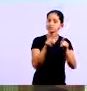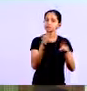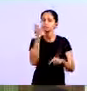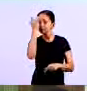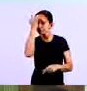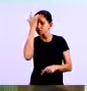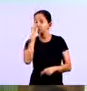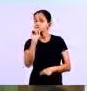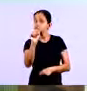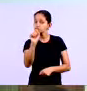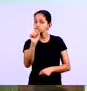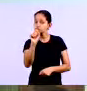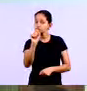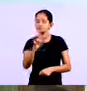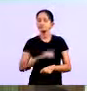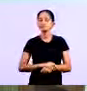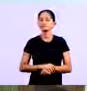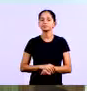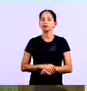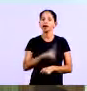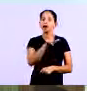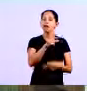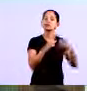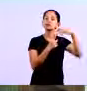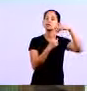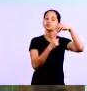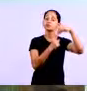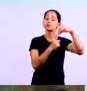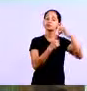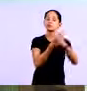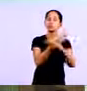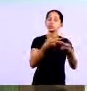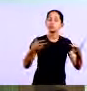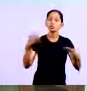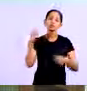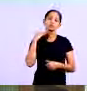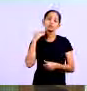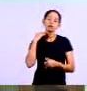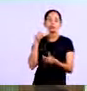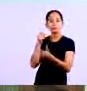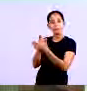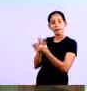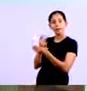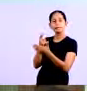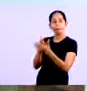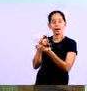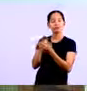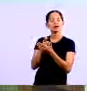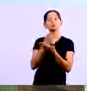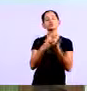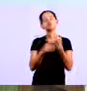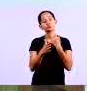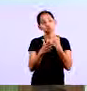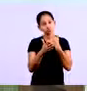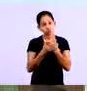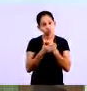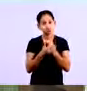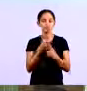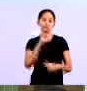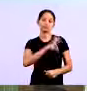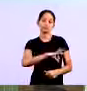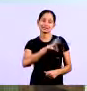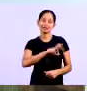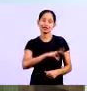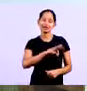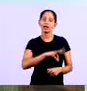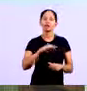a sua vida também porque ele gera informações de suas contas correntes que você tem que pagar certo você tem que pagar salários no